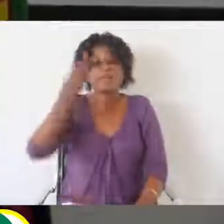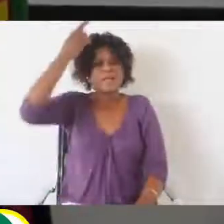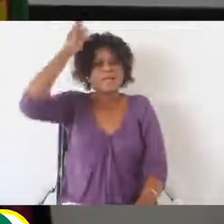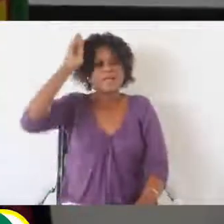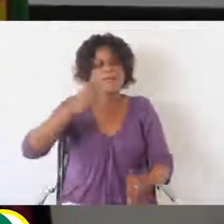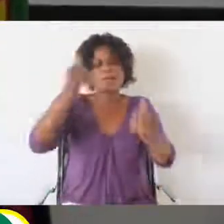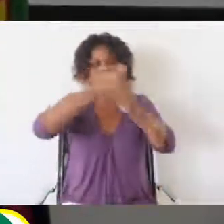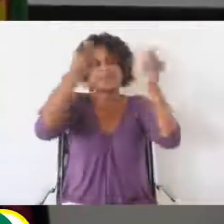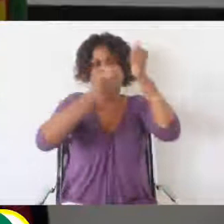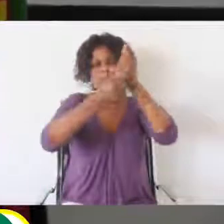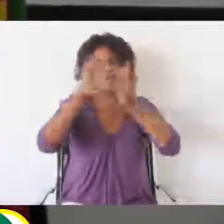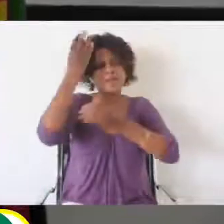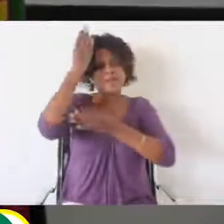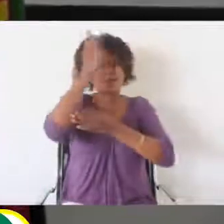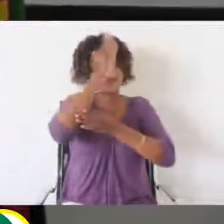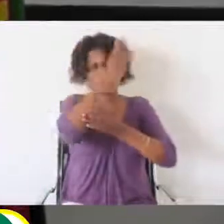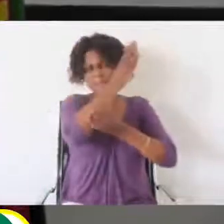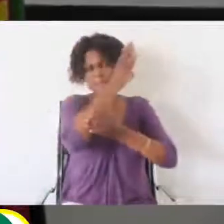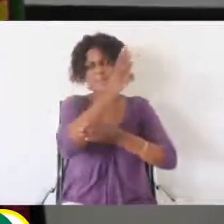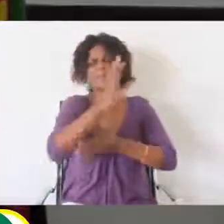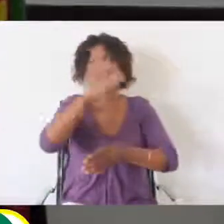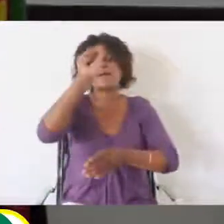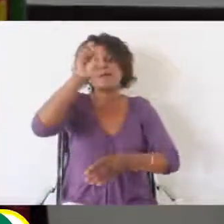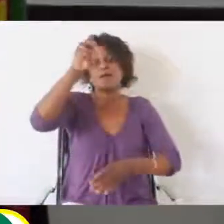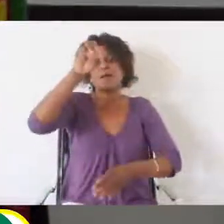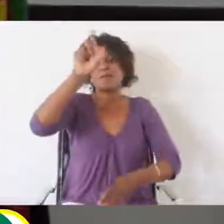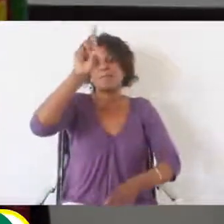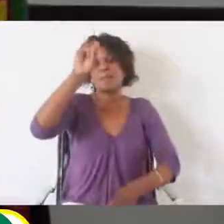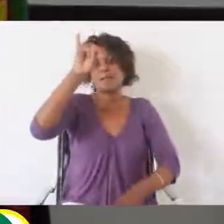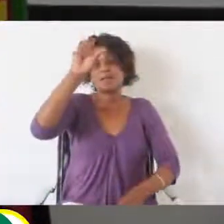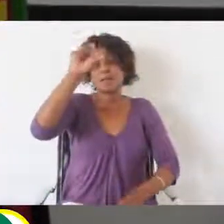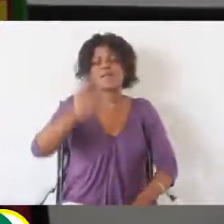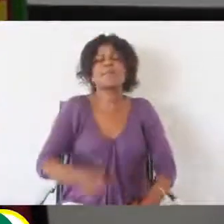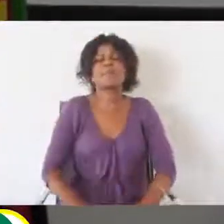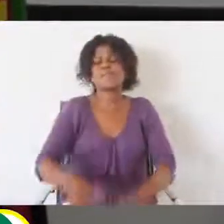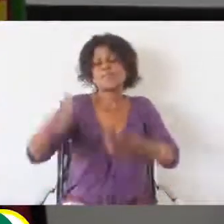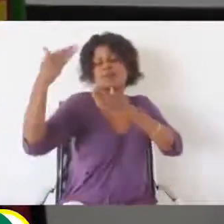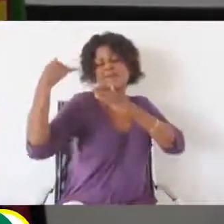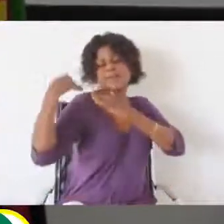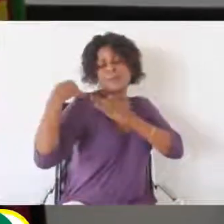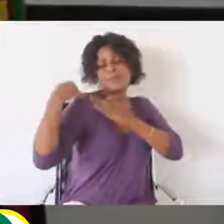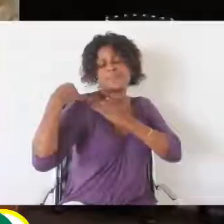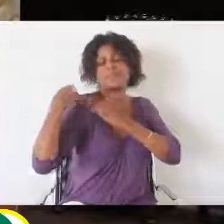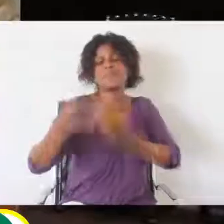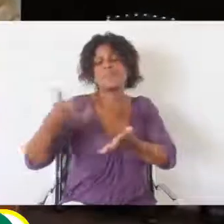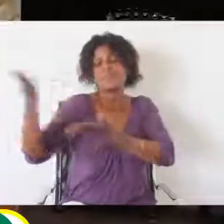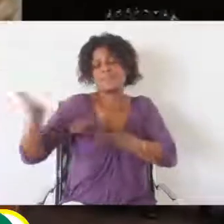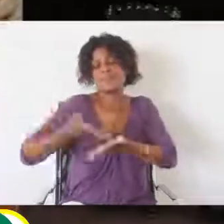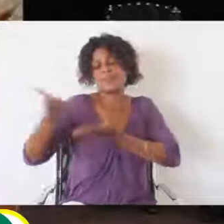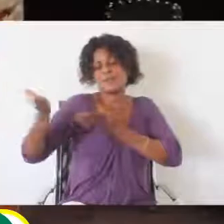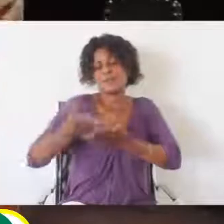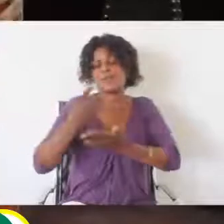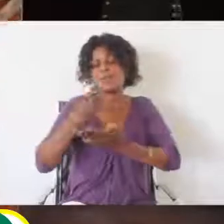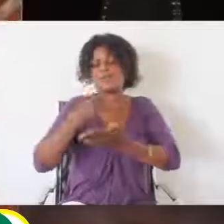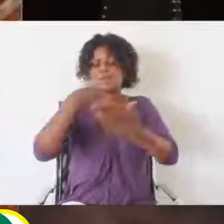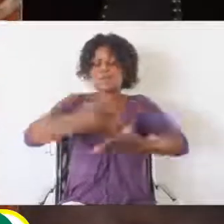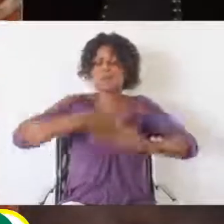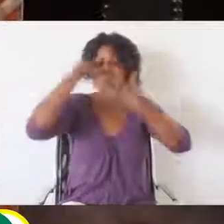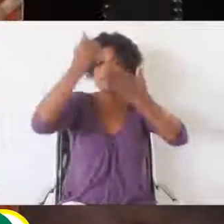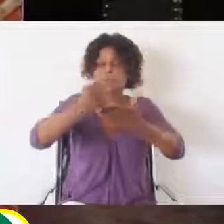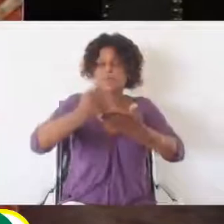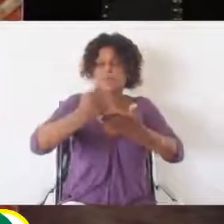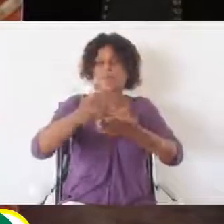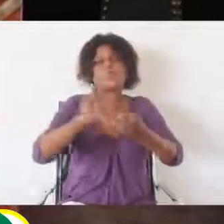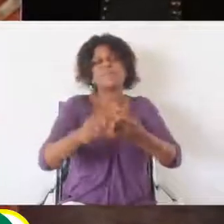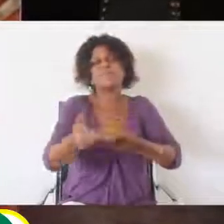da UAM e professora doutora Amália Uamuz, que dirigiu a cerimônia de recessão, afirmou que o apoio vai contribuir para